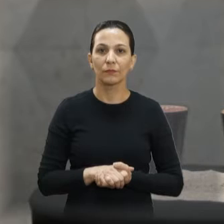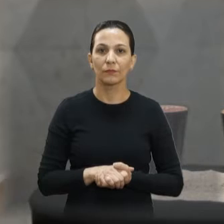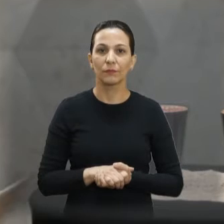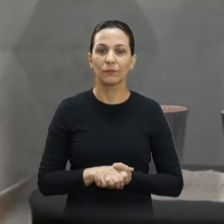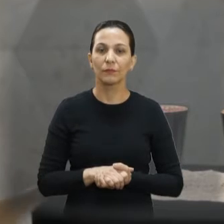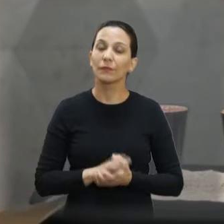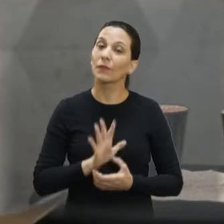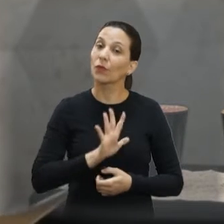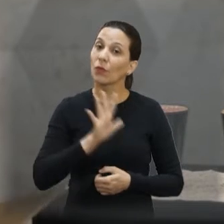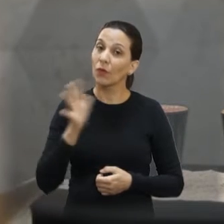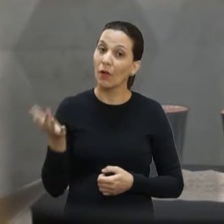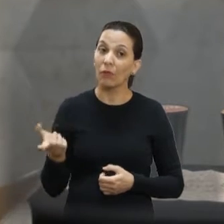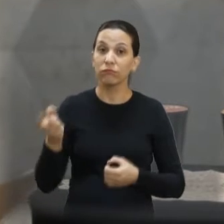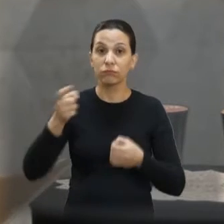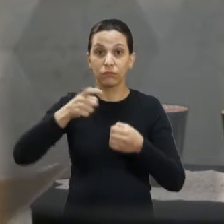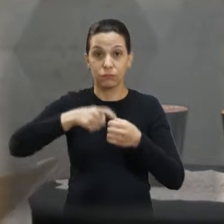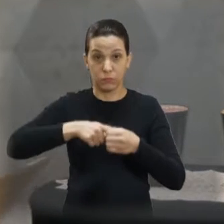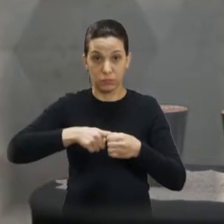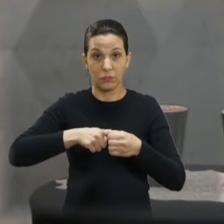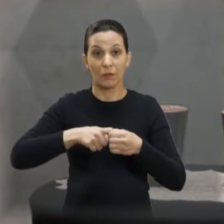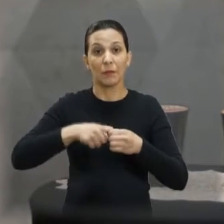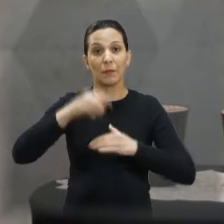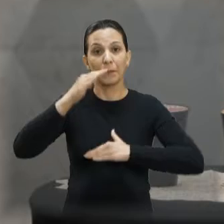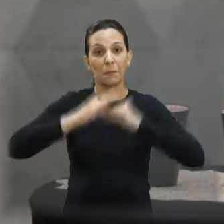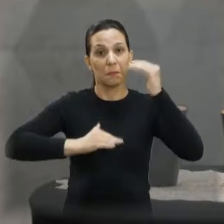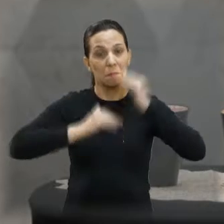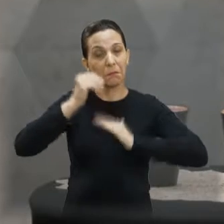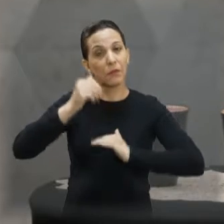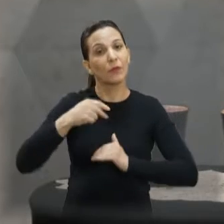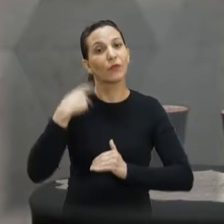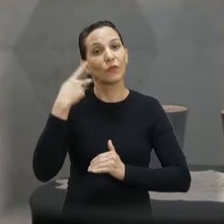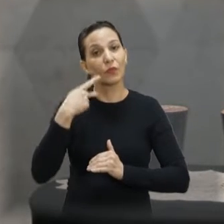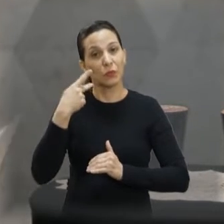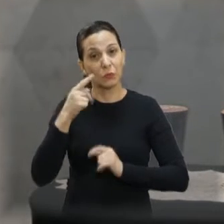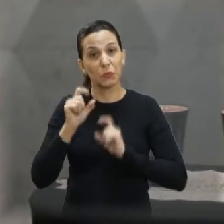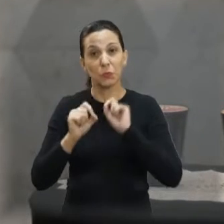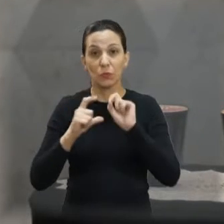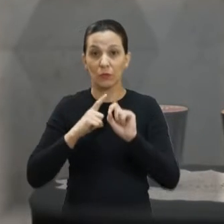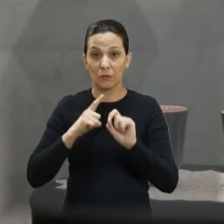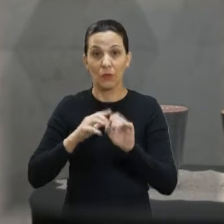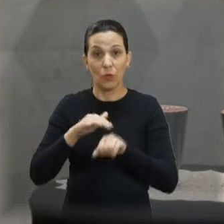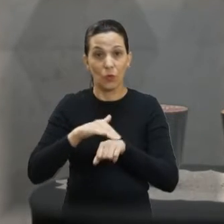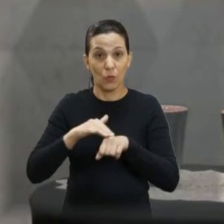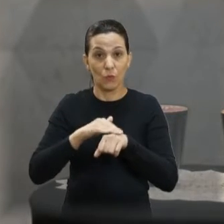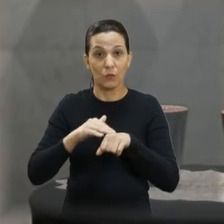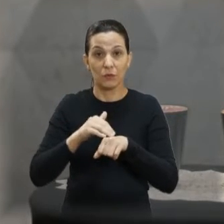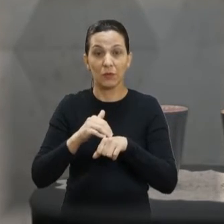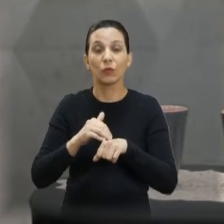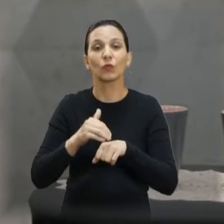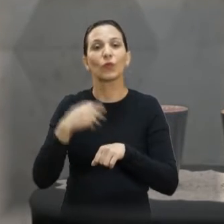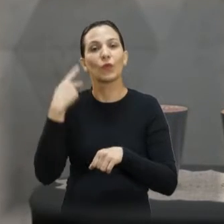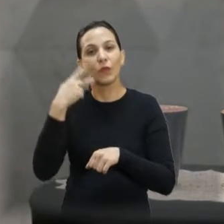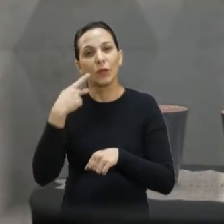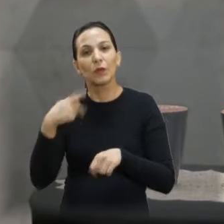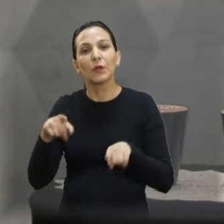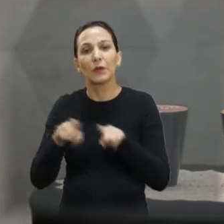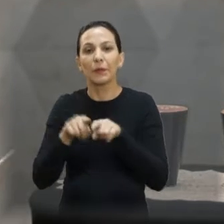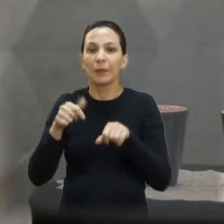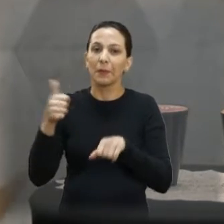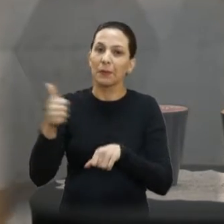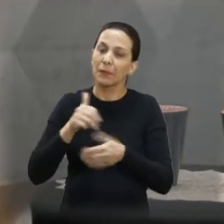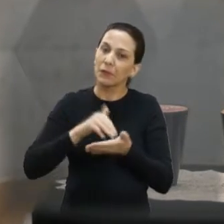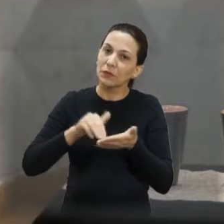Olá, de volta com esta edição do programa Vereadores em Ação, conversando com o vereador e primeiro secretário da mesa diretora,